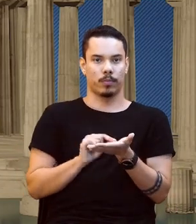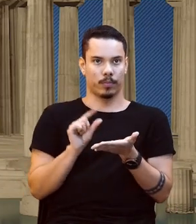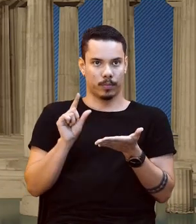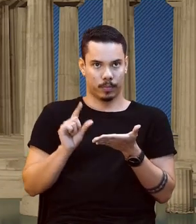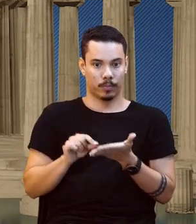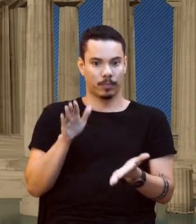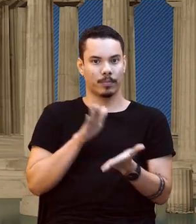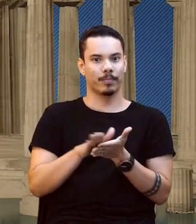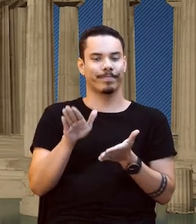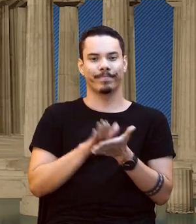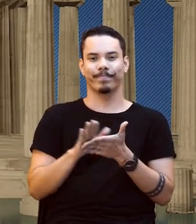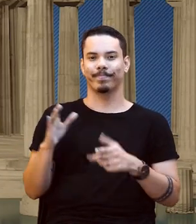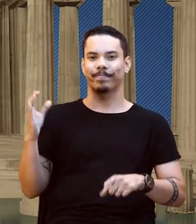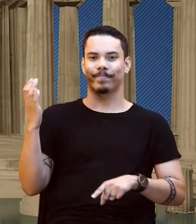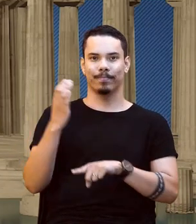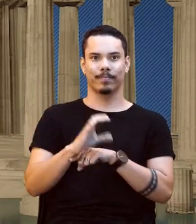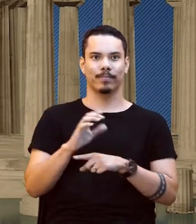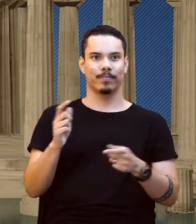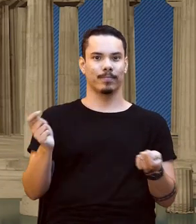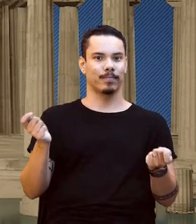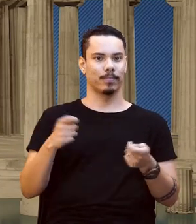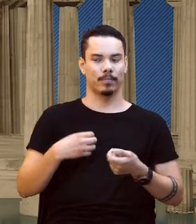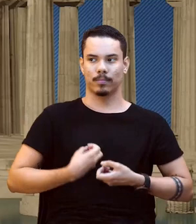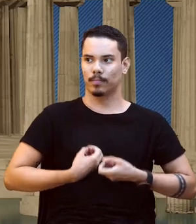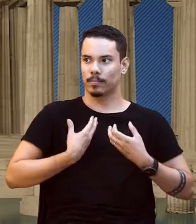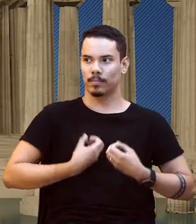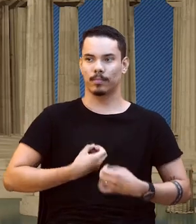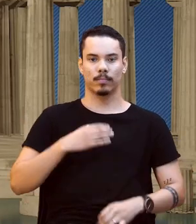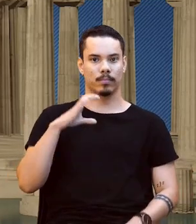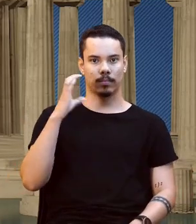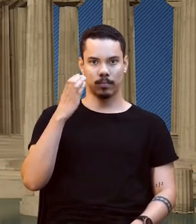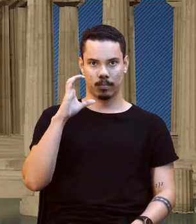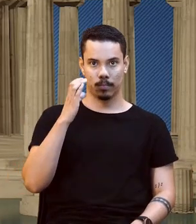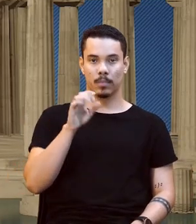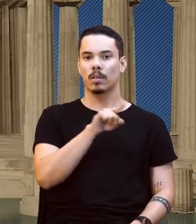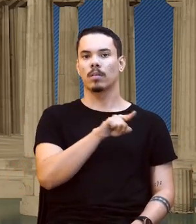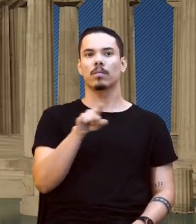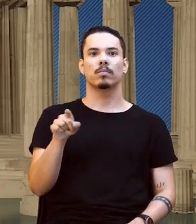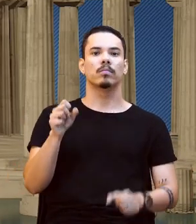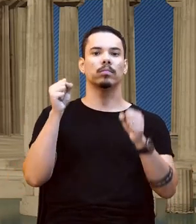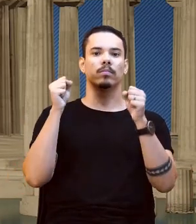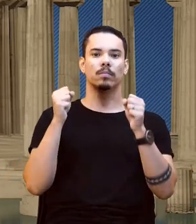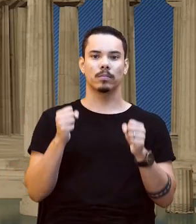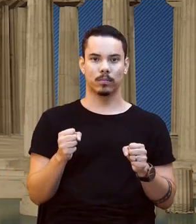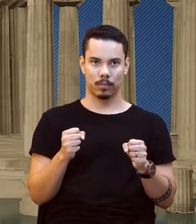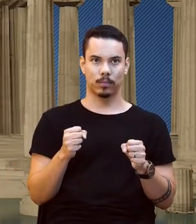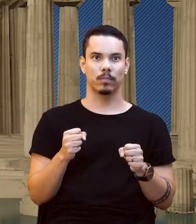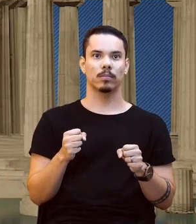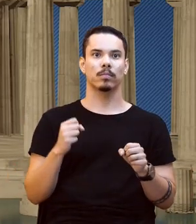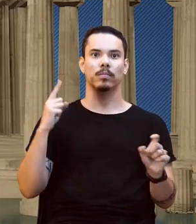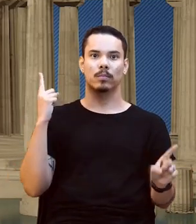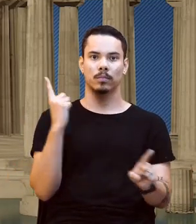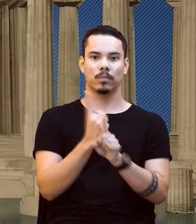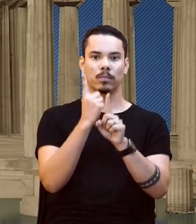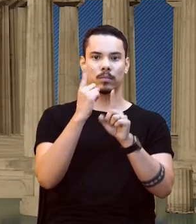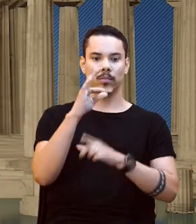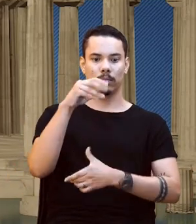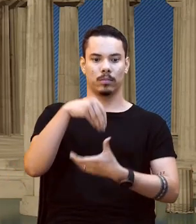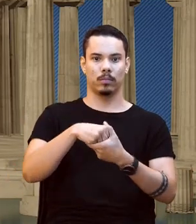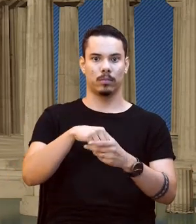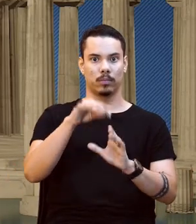publicamos para que podemos produção científica, né? E vocês vão poder achar nesse texto a